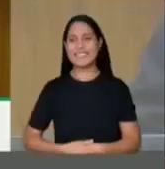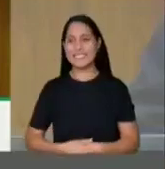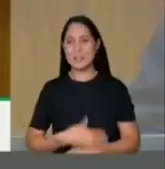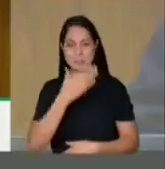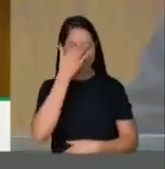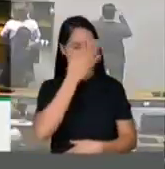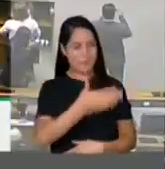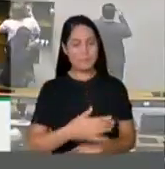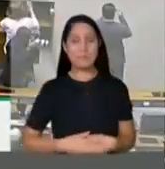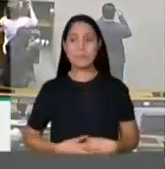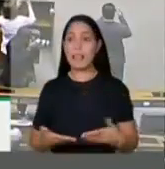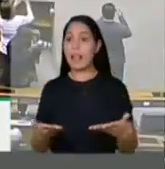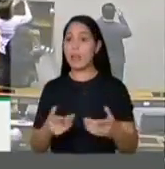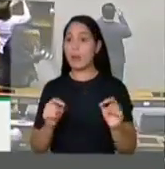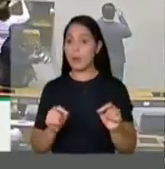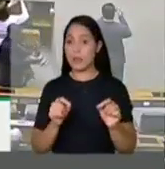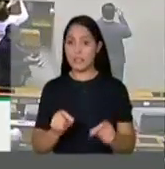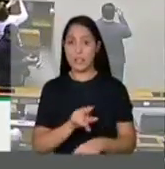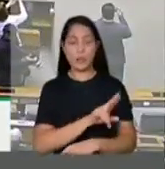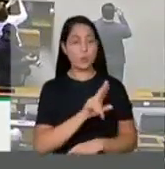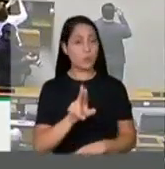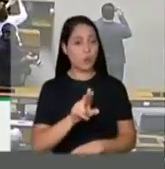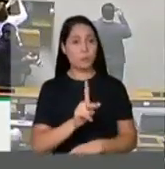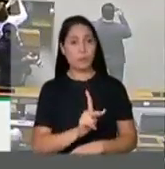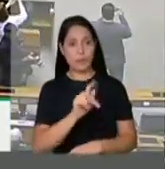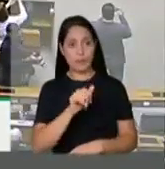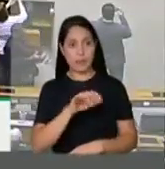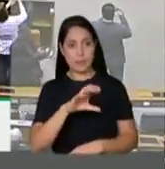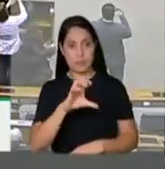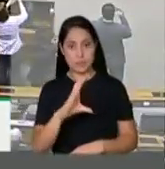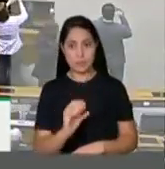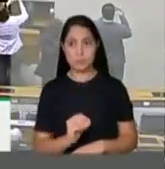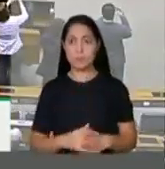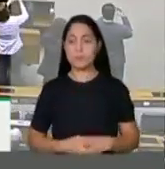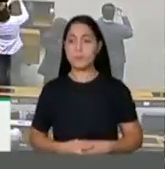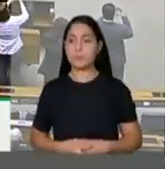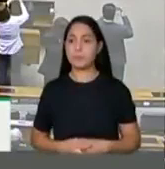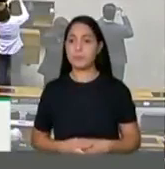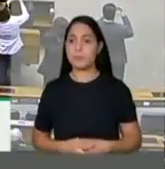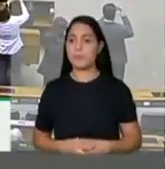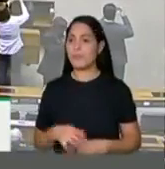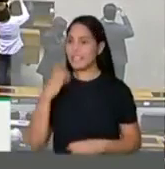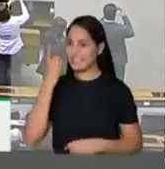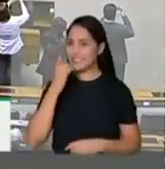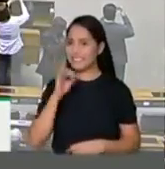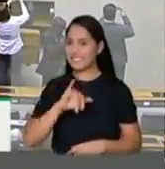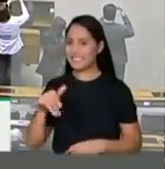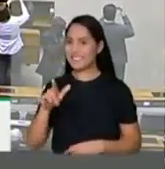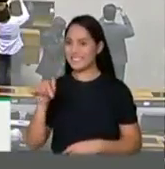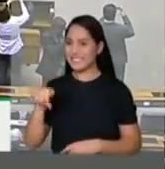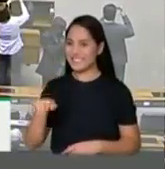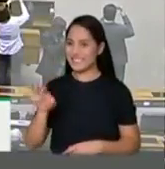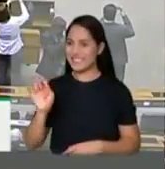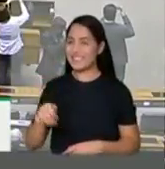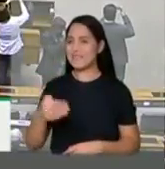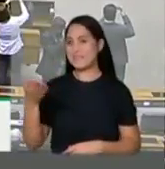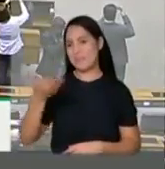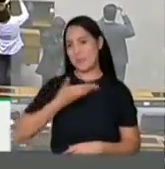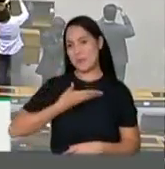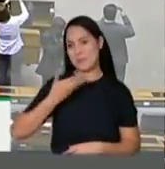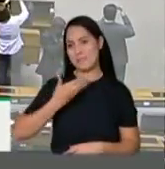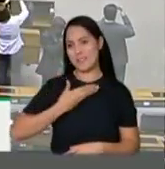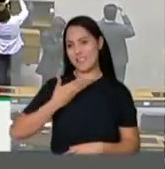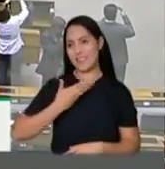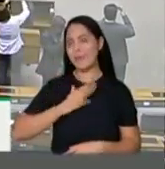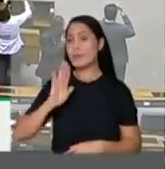Deputado Cássio, nosso amigo do Pará. Deputado Joaquim Passarinho, um grande amigo que, como ele disse